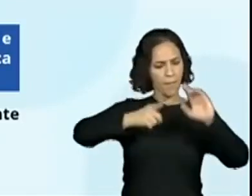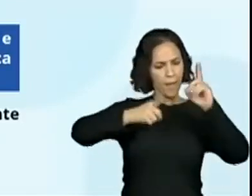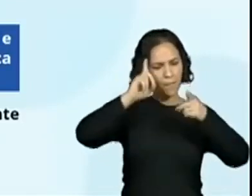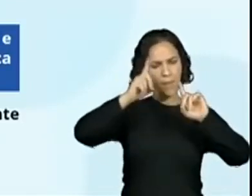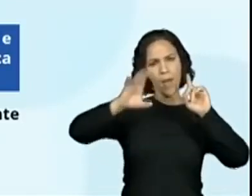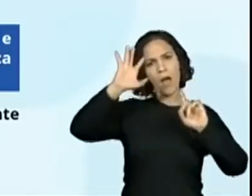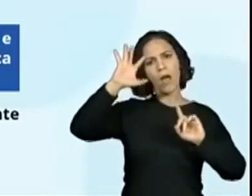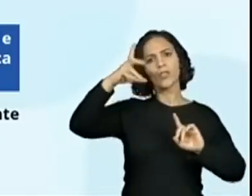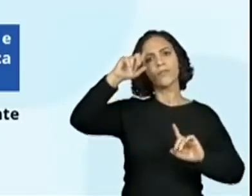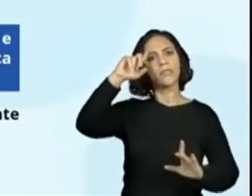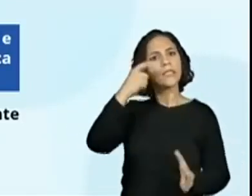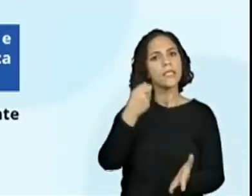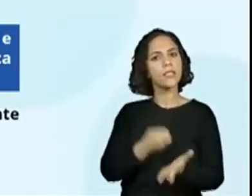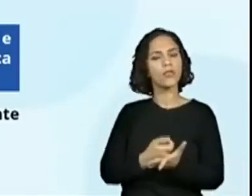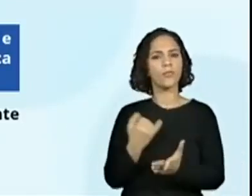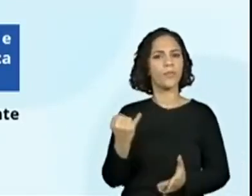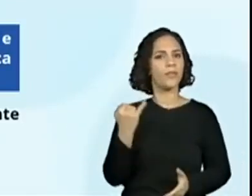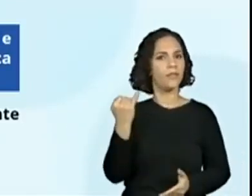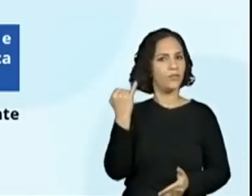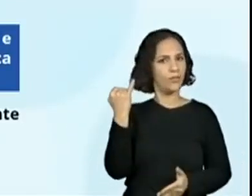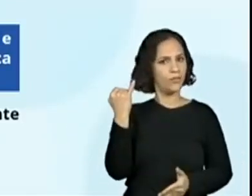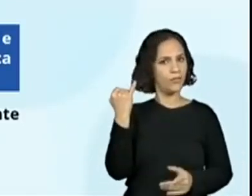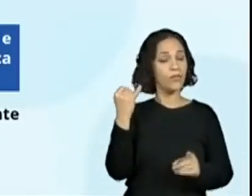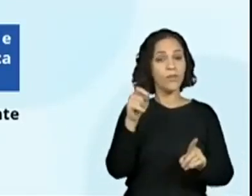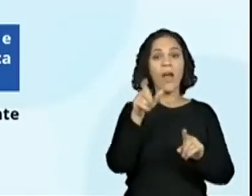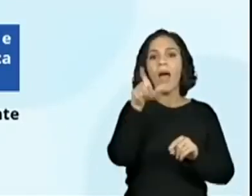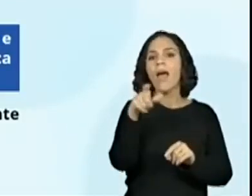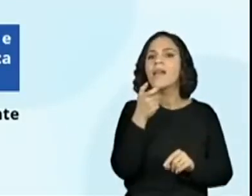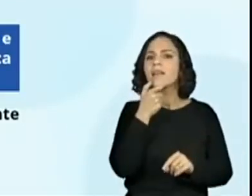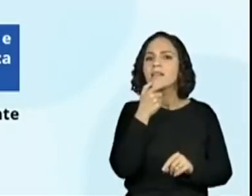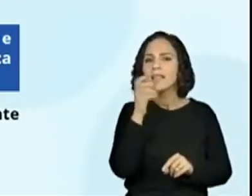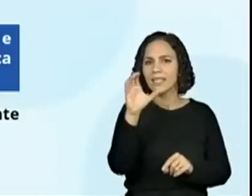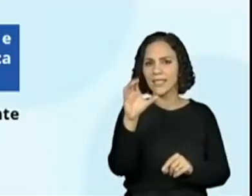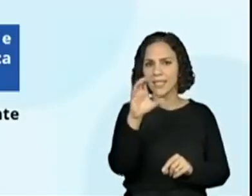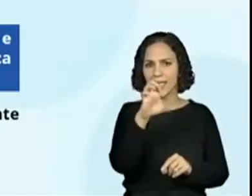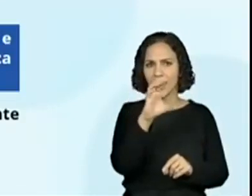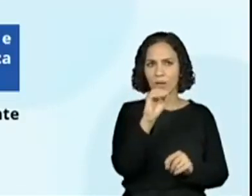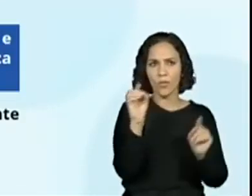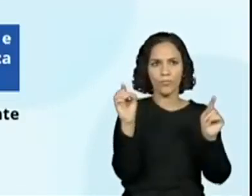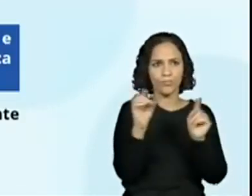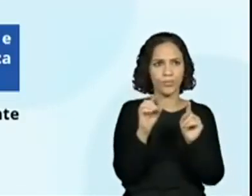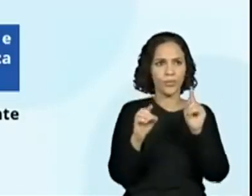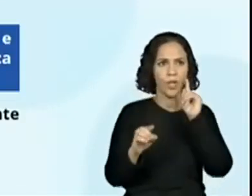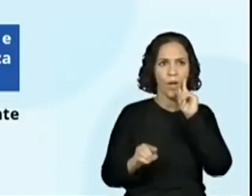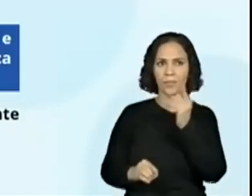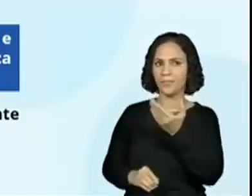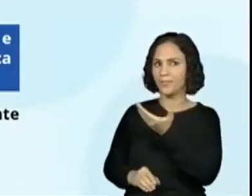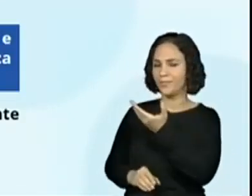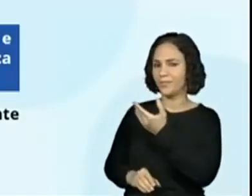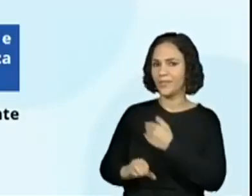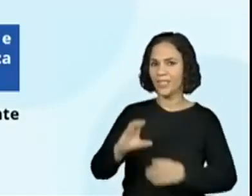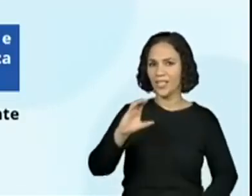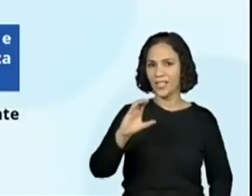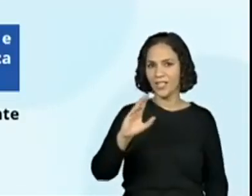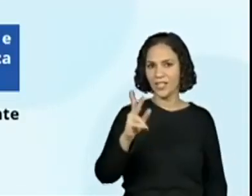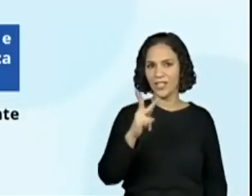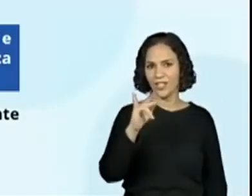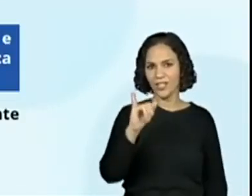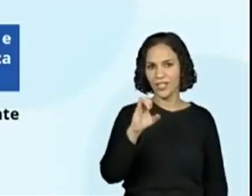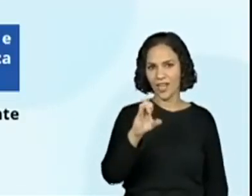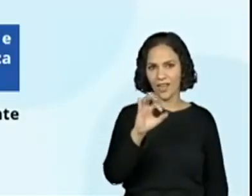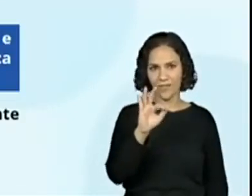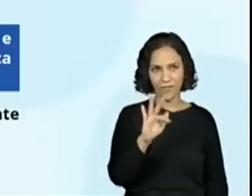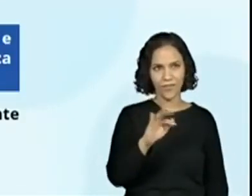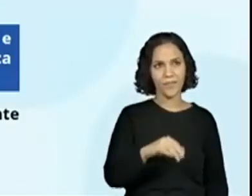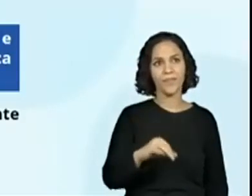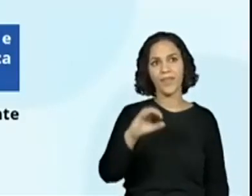toma decisões importantes. É uma sigla em inglês que significa Chef Executive Officer. Então,